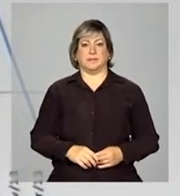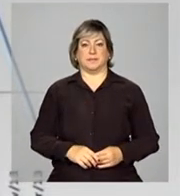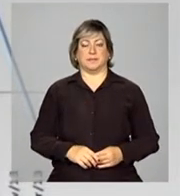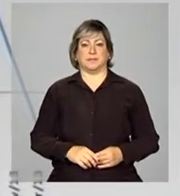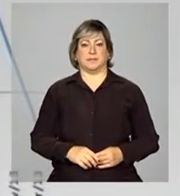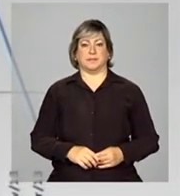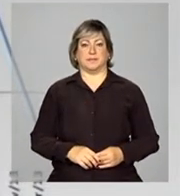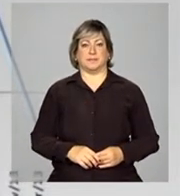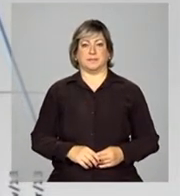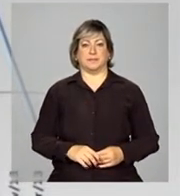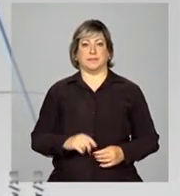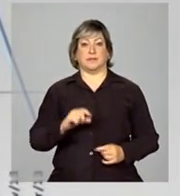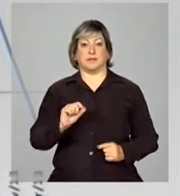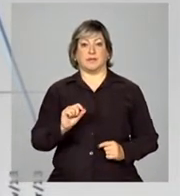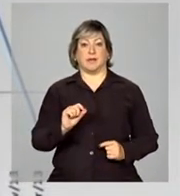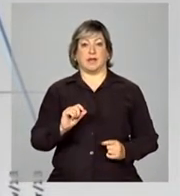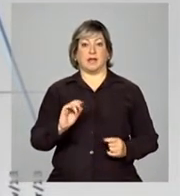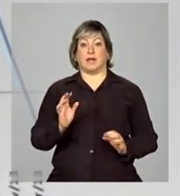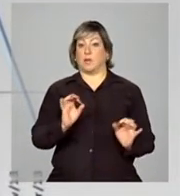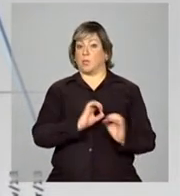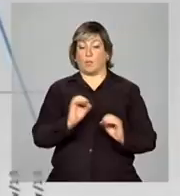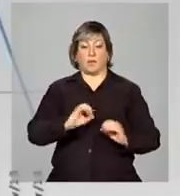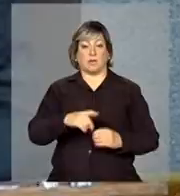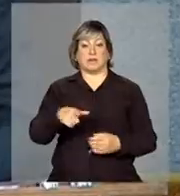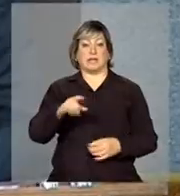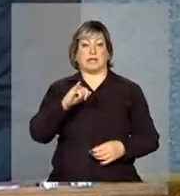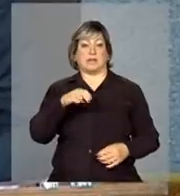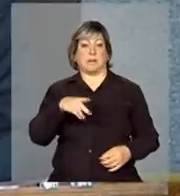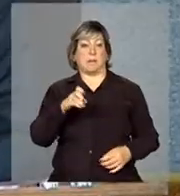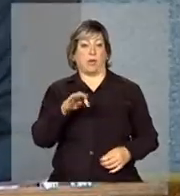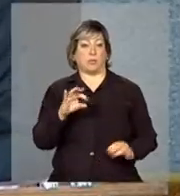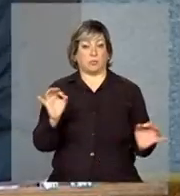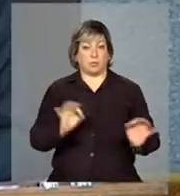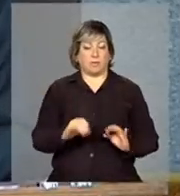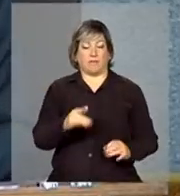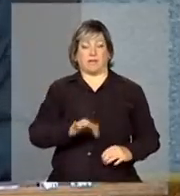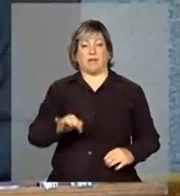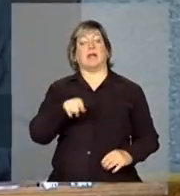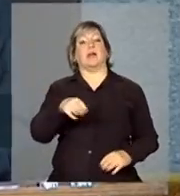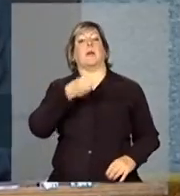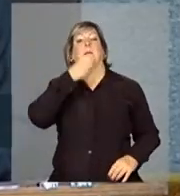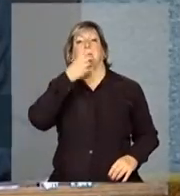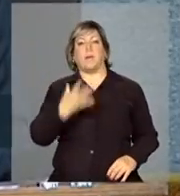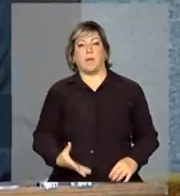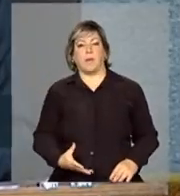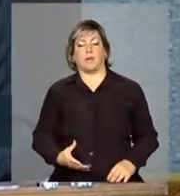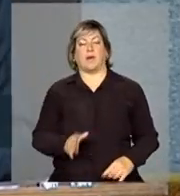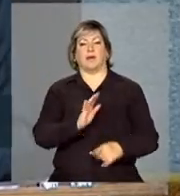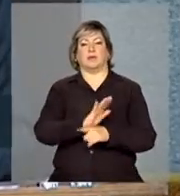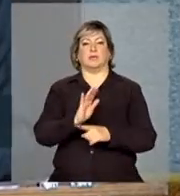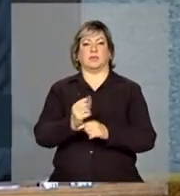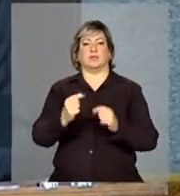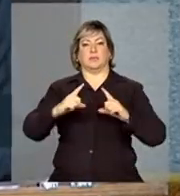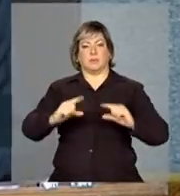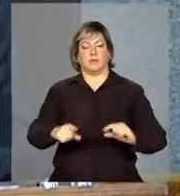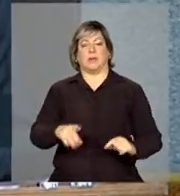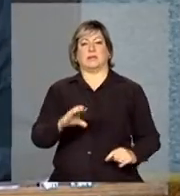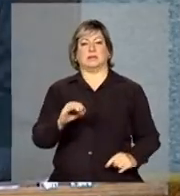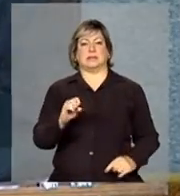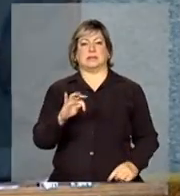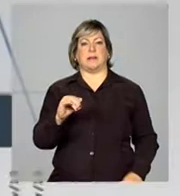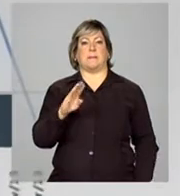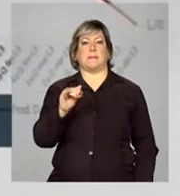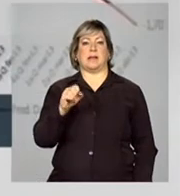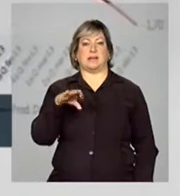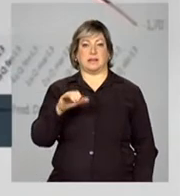a isenção de impostos federais repercutiu positivamente nos itens da cesta básica.